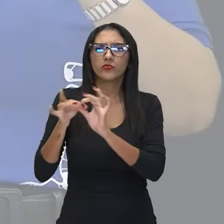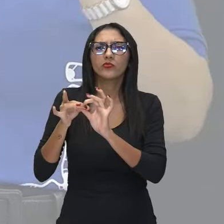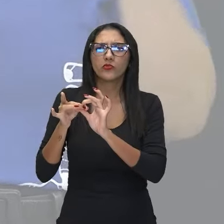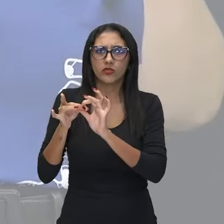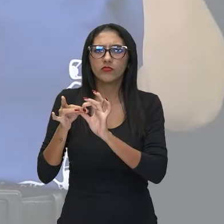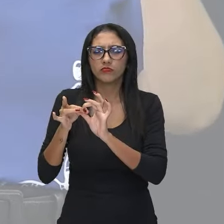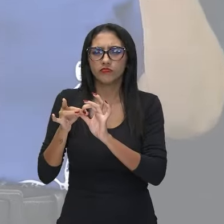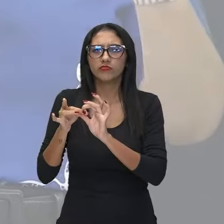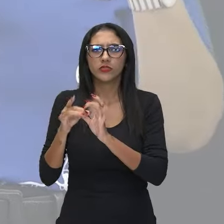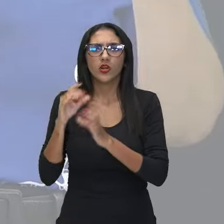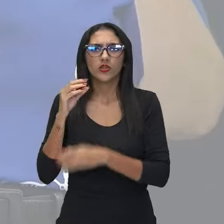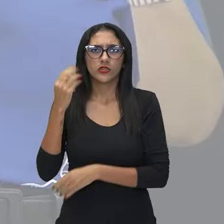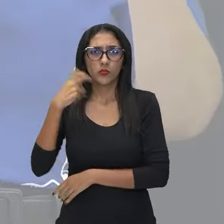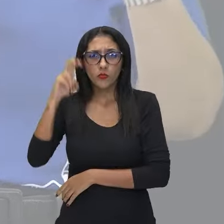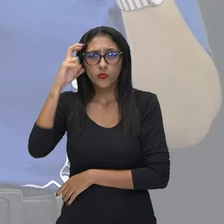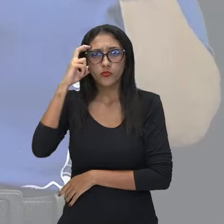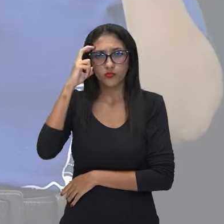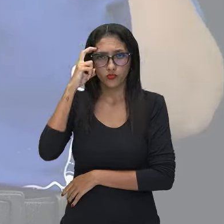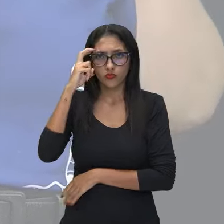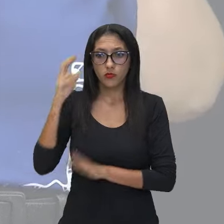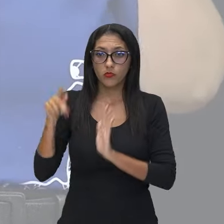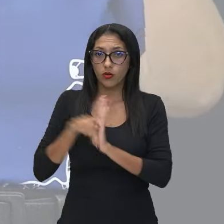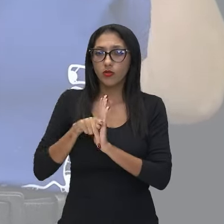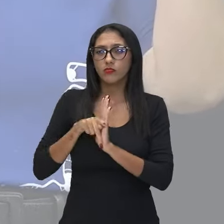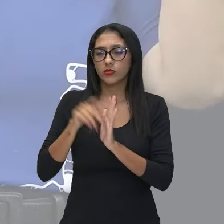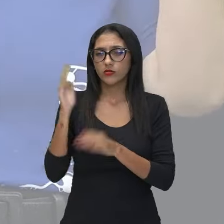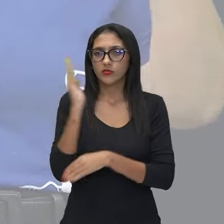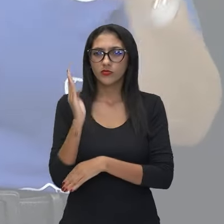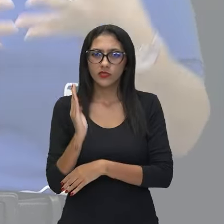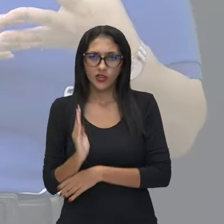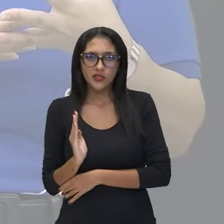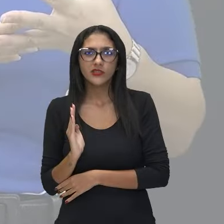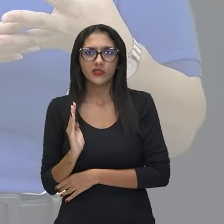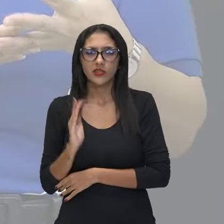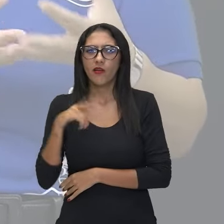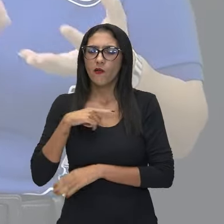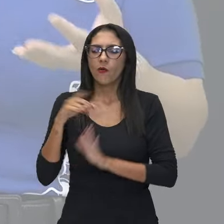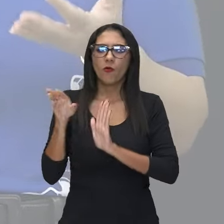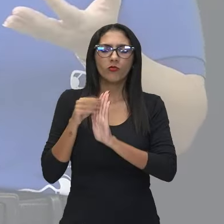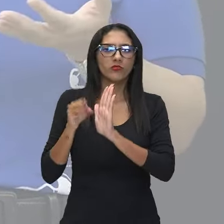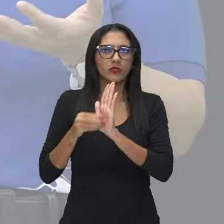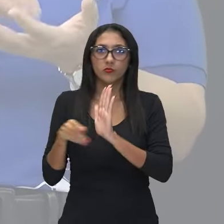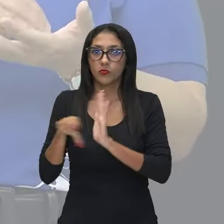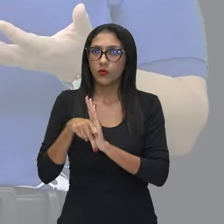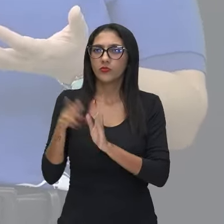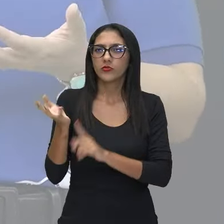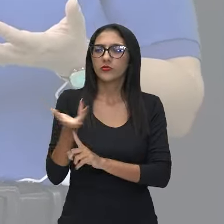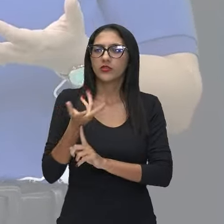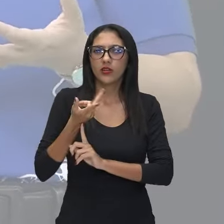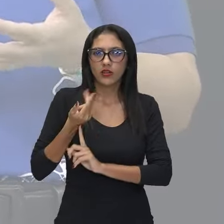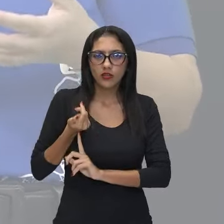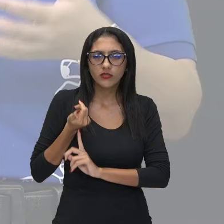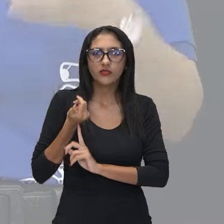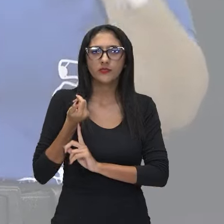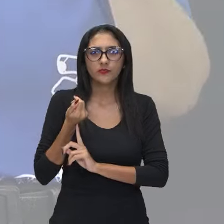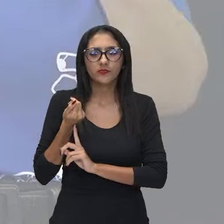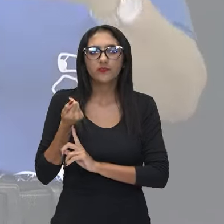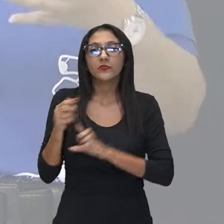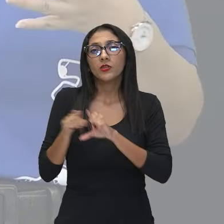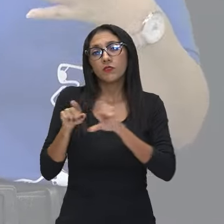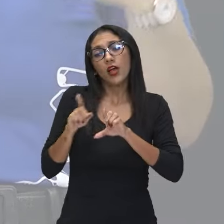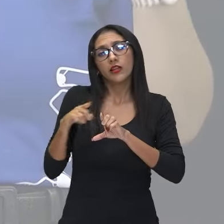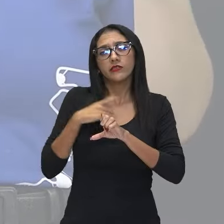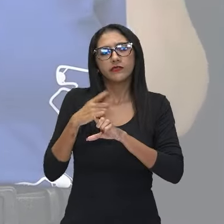uma fusão da cultura nacional, como um conteúdo artístico, sendo expresso